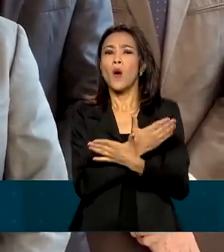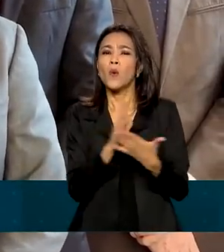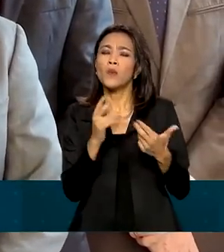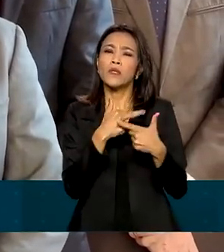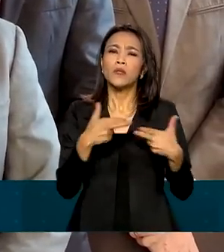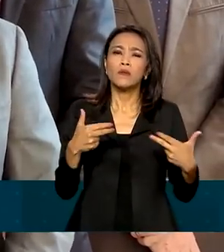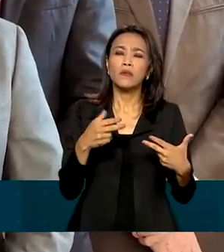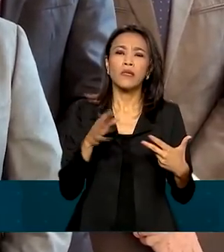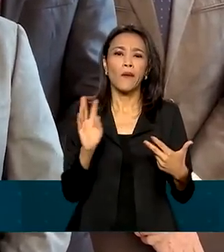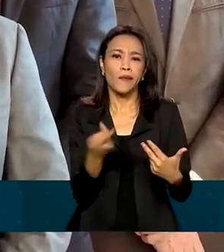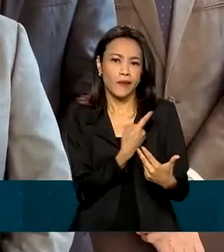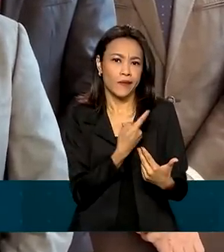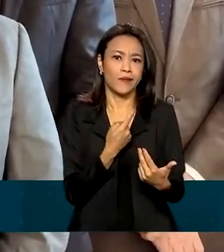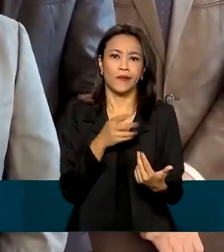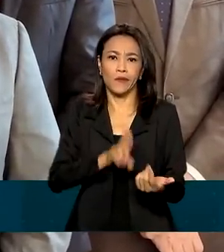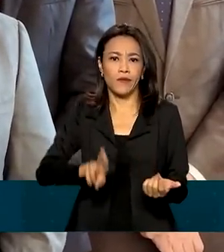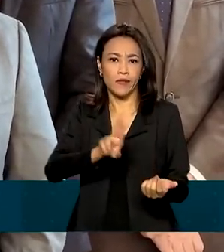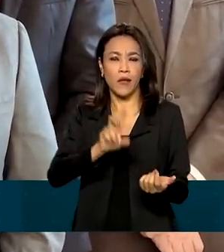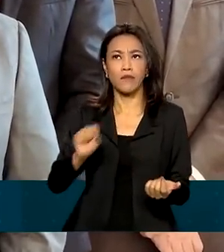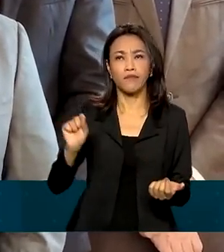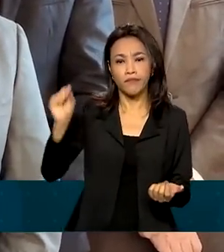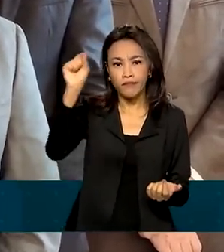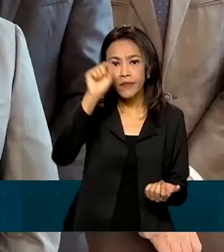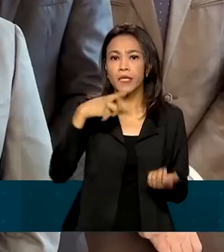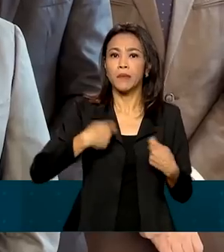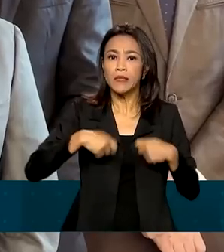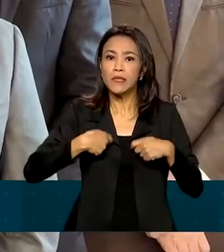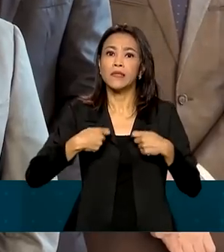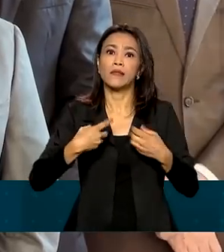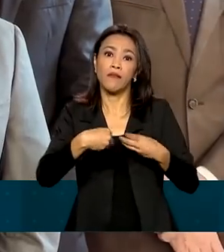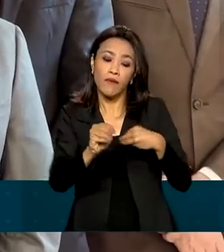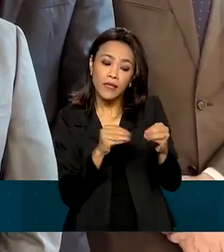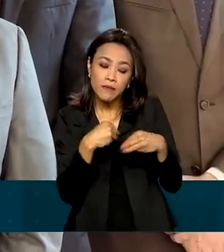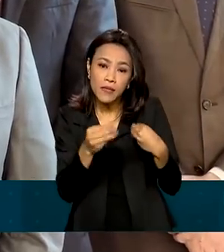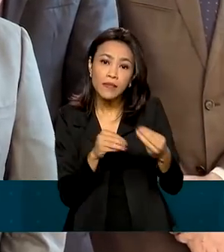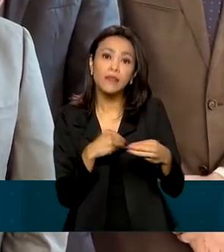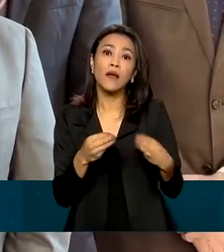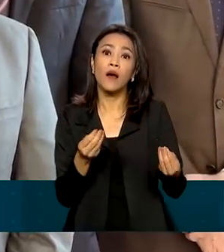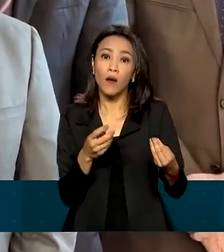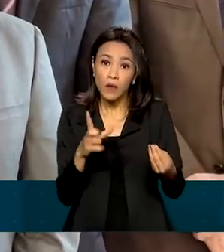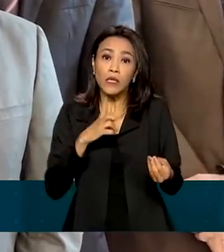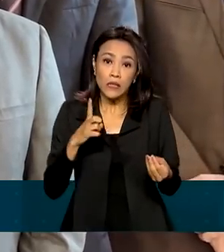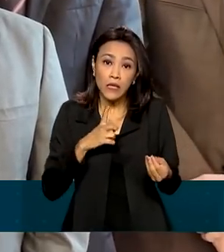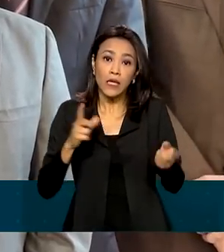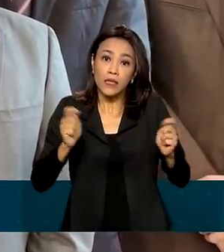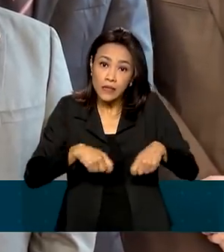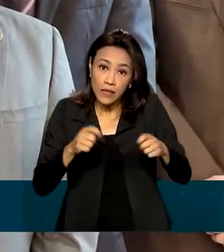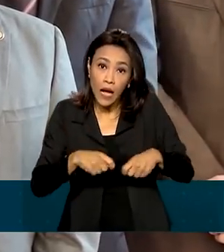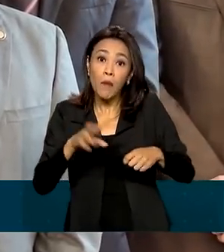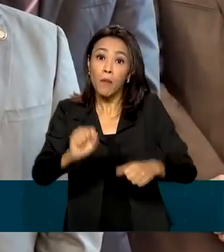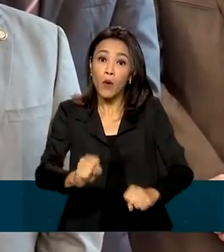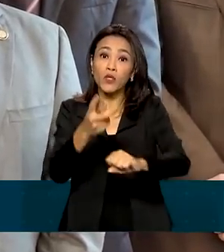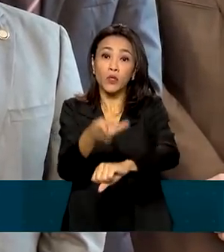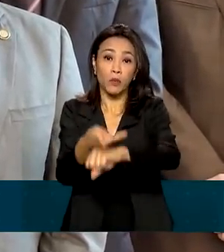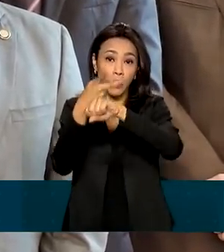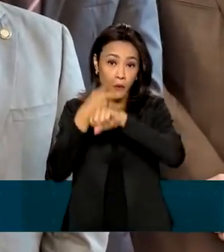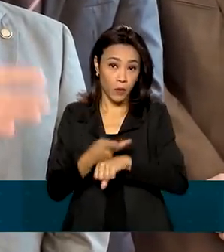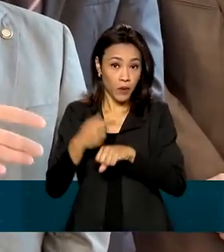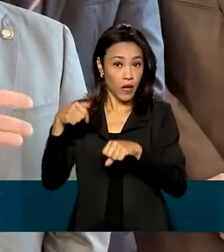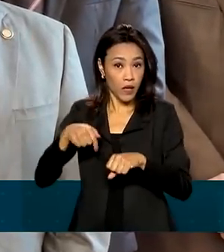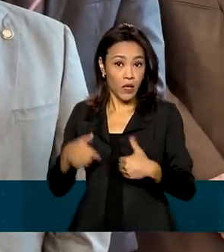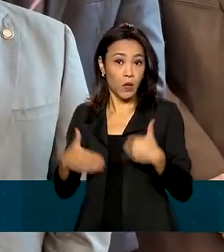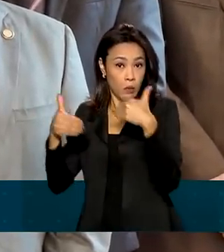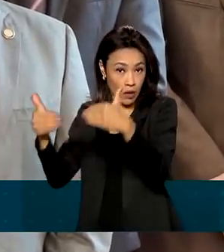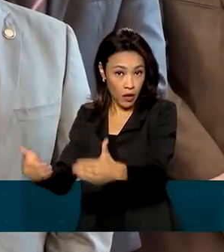precisem dessa flexibilização, desse limite de empenho, tem essa previsão, tem essa possibilidade, podem procurar aqui o Ministério da Educação, nós vamos